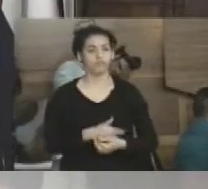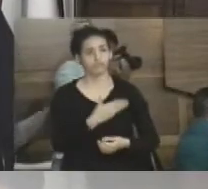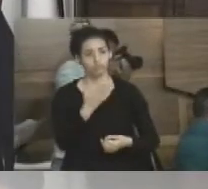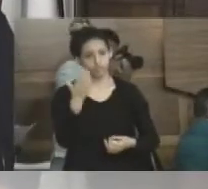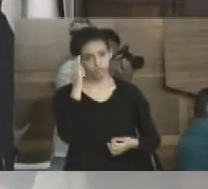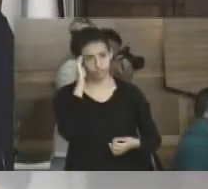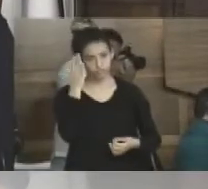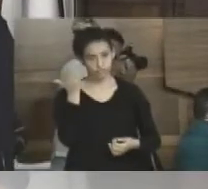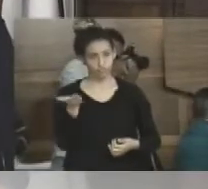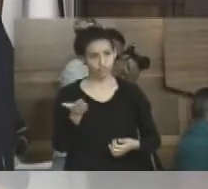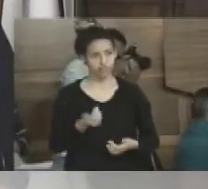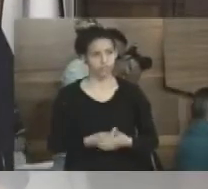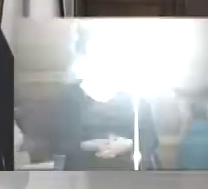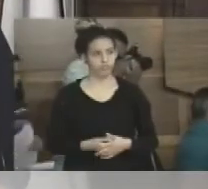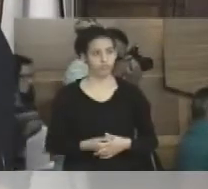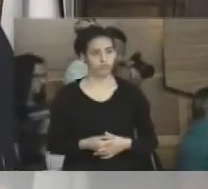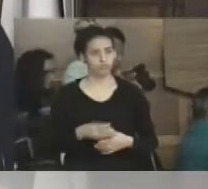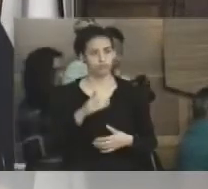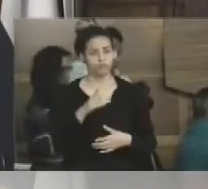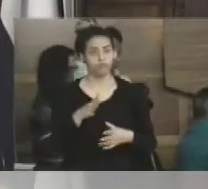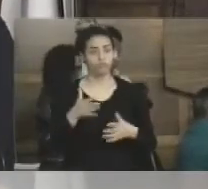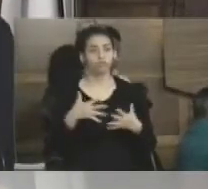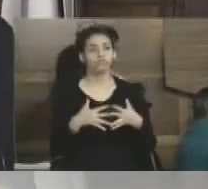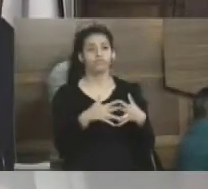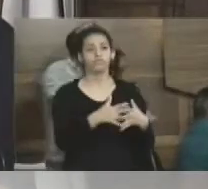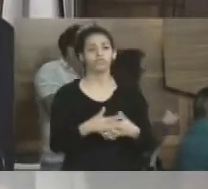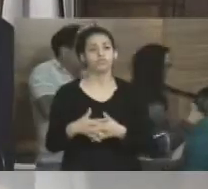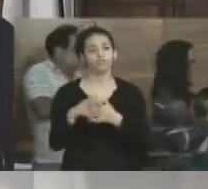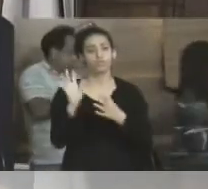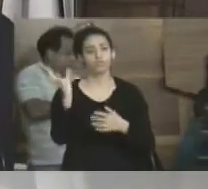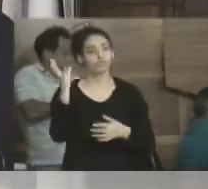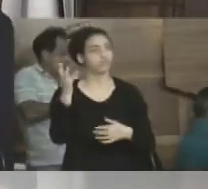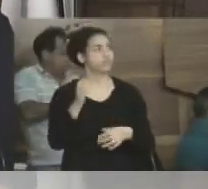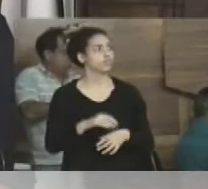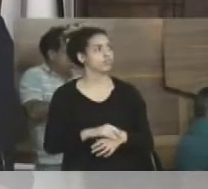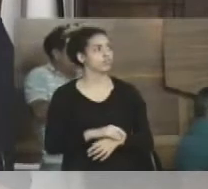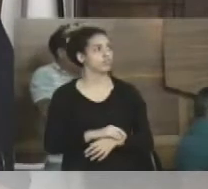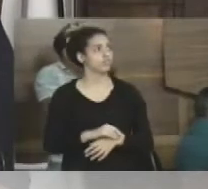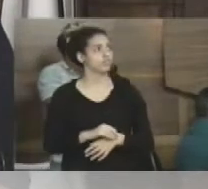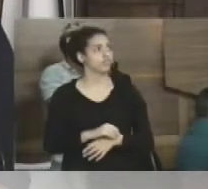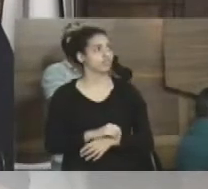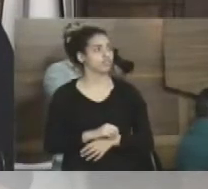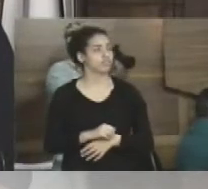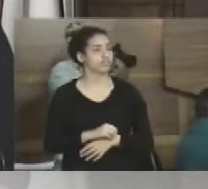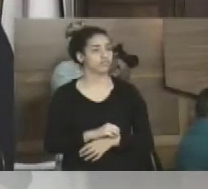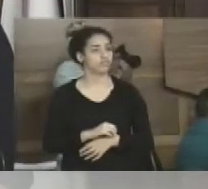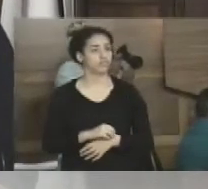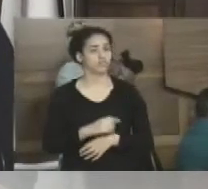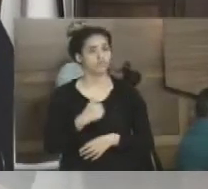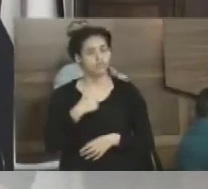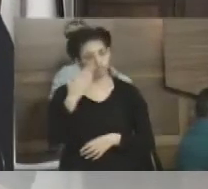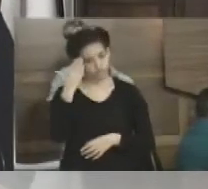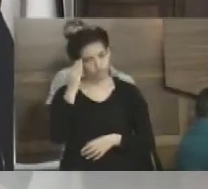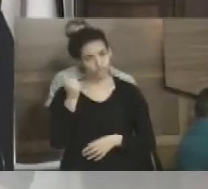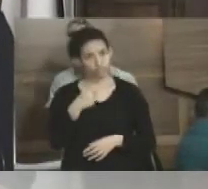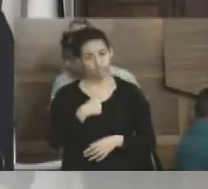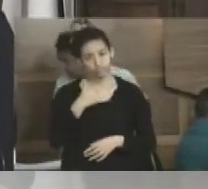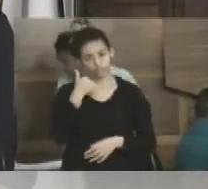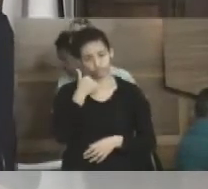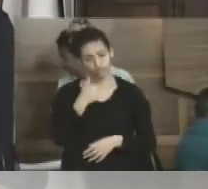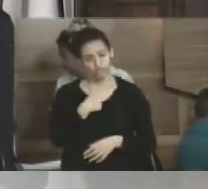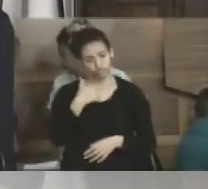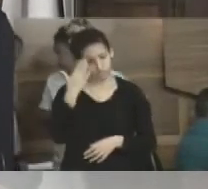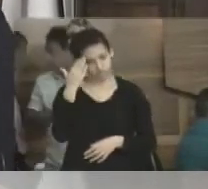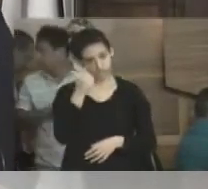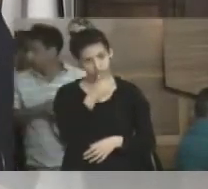que vocês entenderam, de ambulância, não está? De ambulâncias. Eu sei que são, eu liguei para saber,